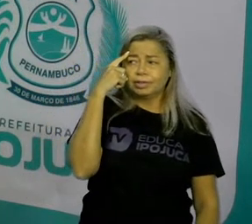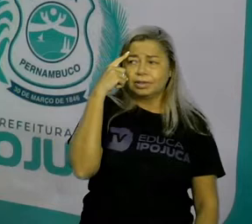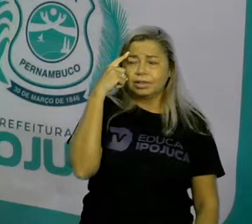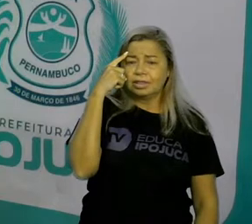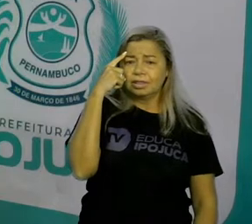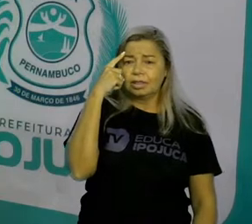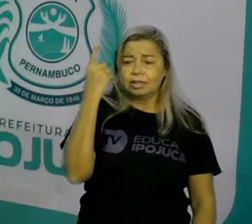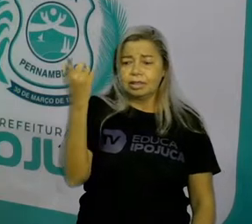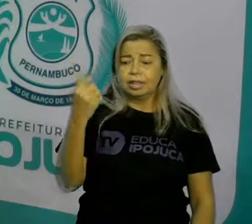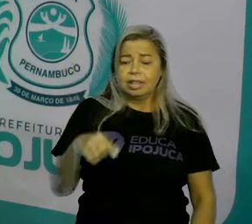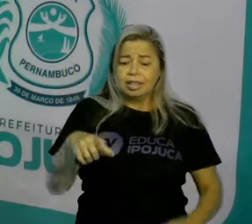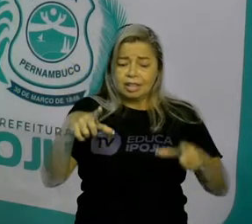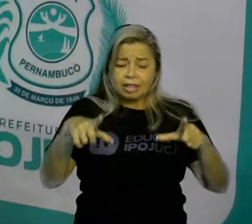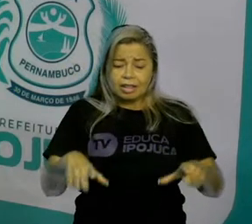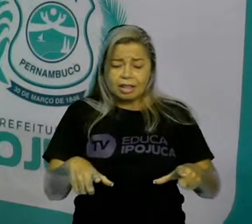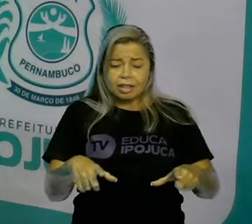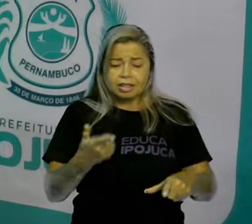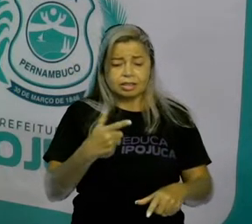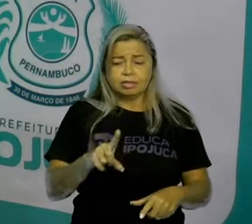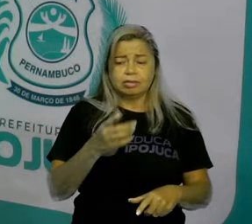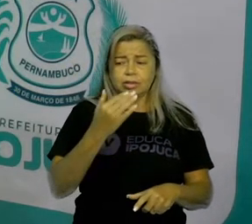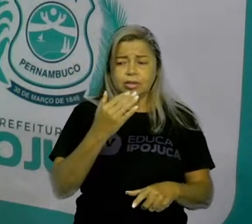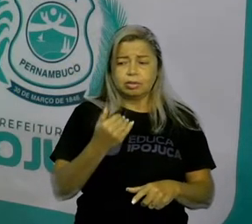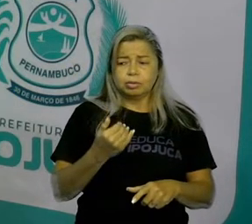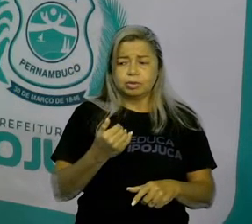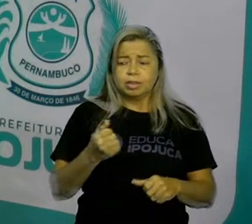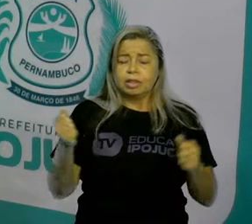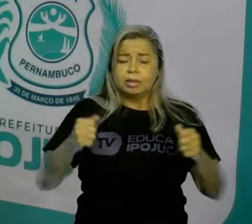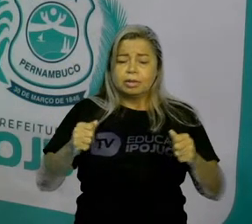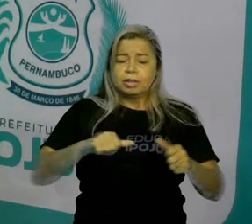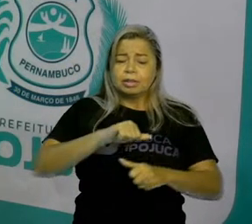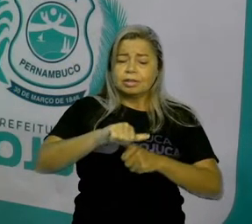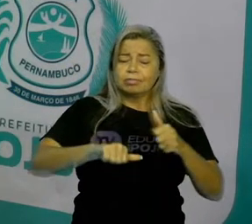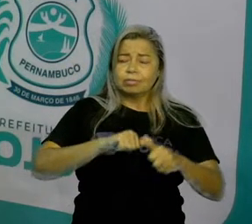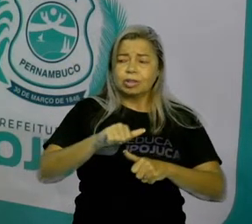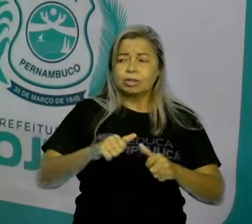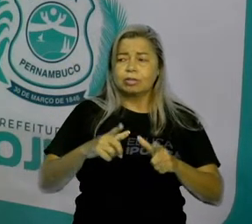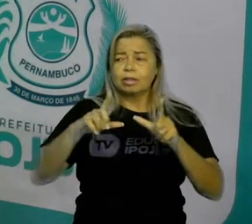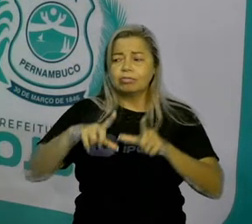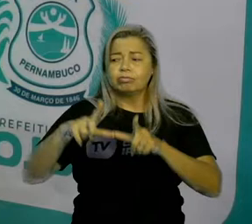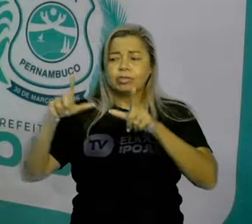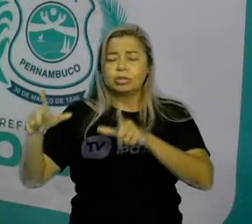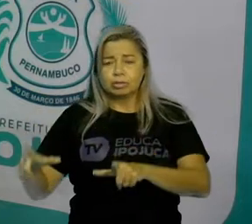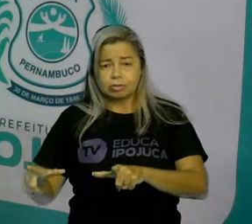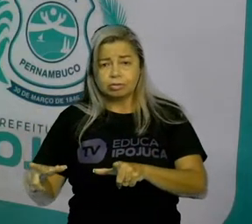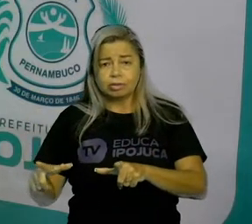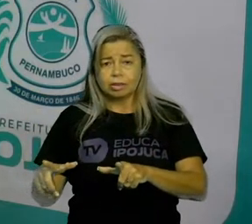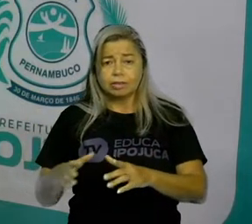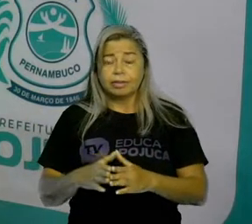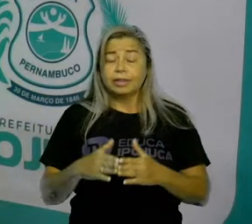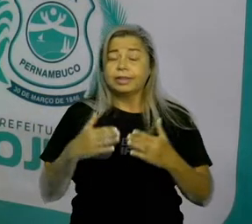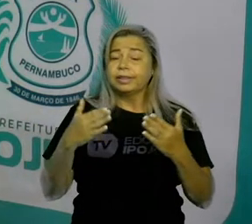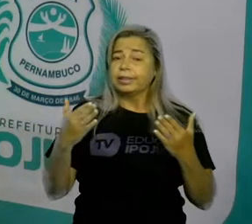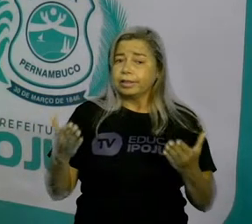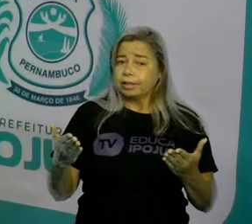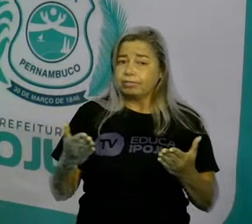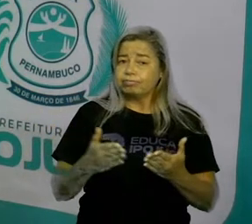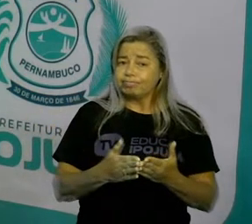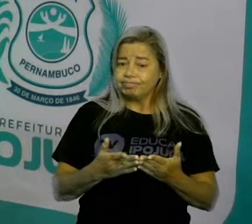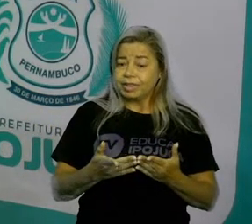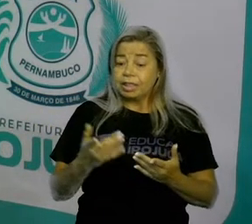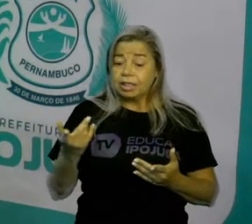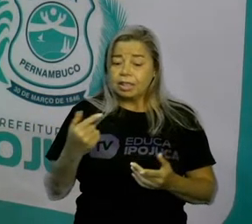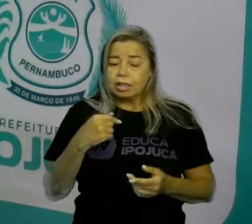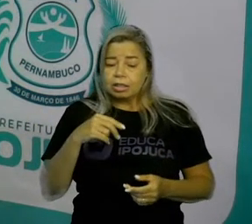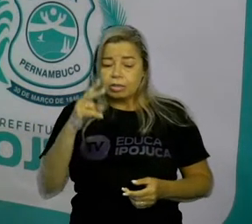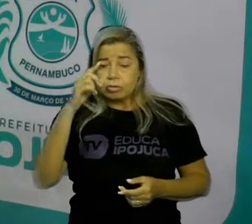está acabando, vamos para outro lugar. Então chegou um certo tempo que eles começaram a dominar a